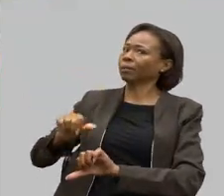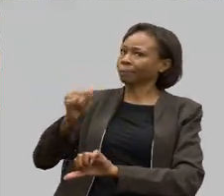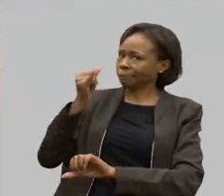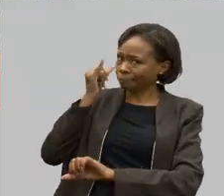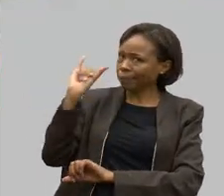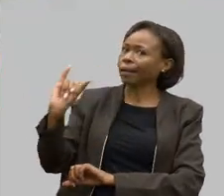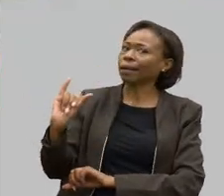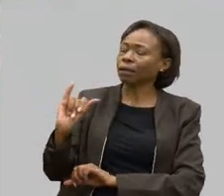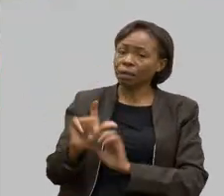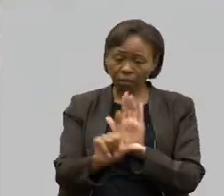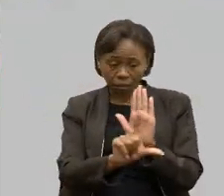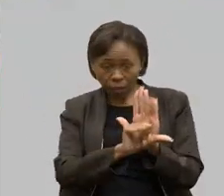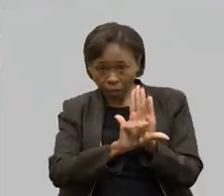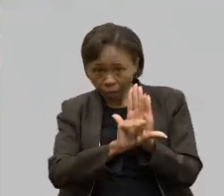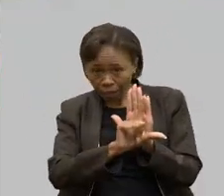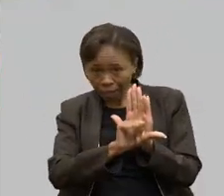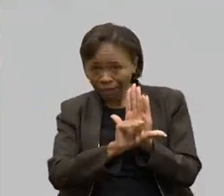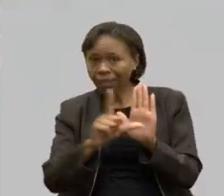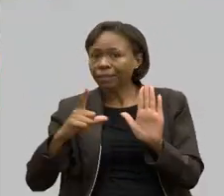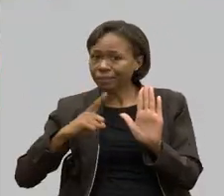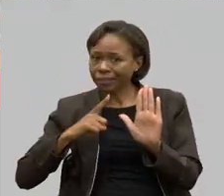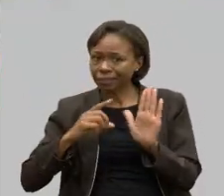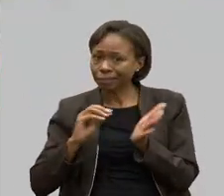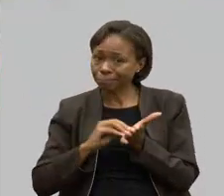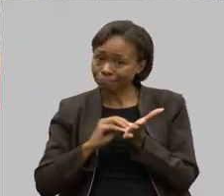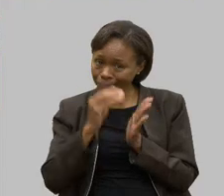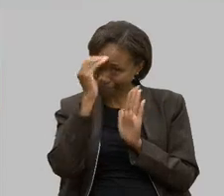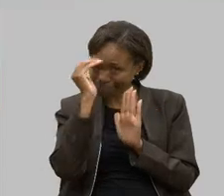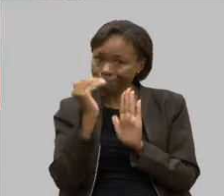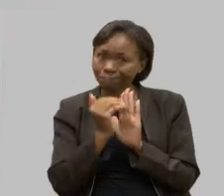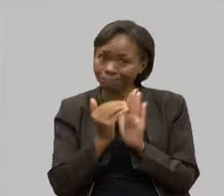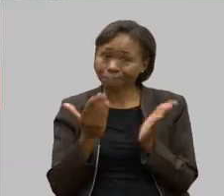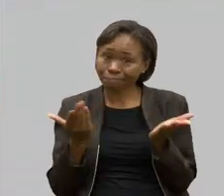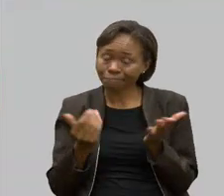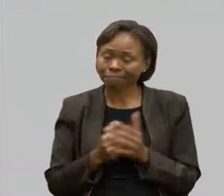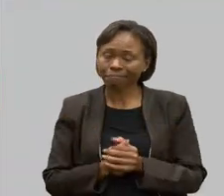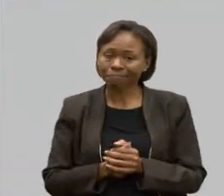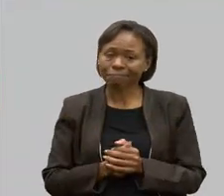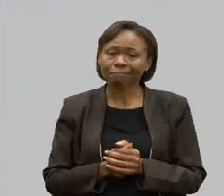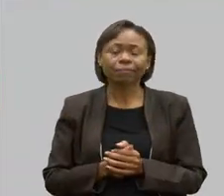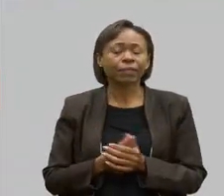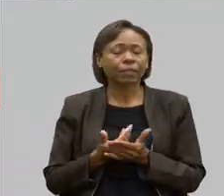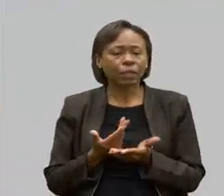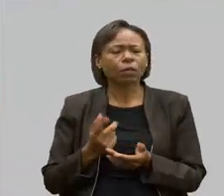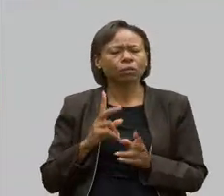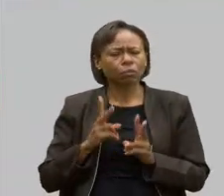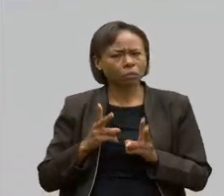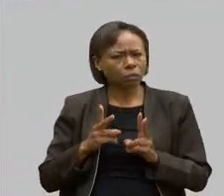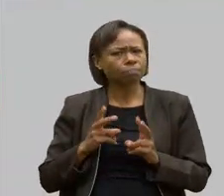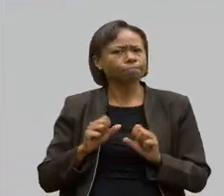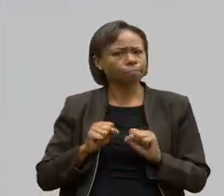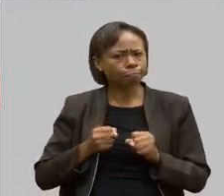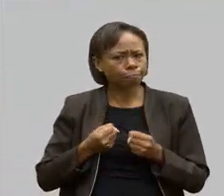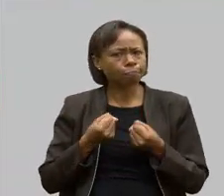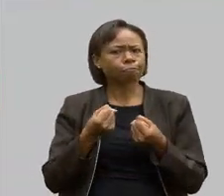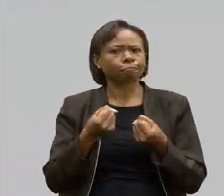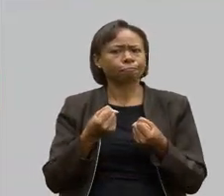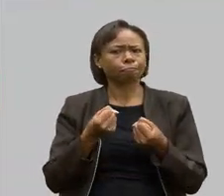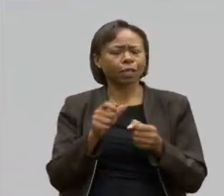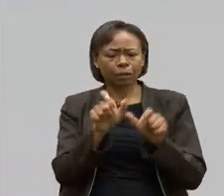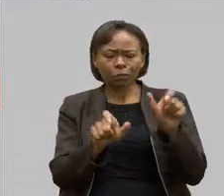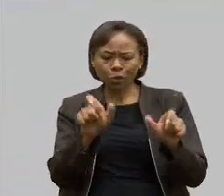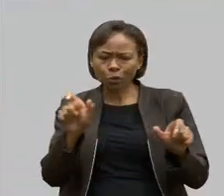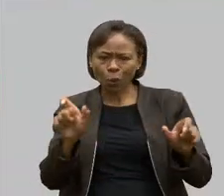Leis nós temos, não são cumpridas, exatamente. Então, essa sempre foi a nossa defesa. A visibilidade